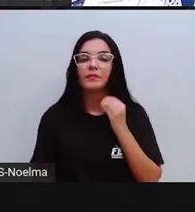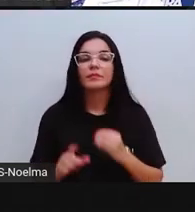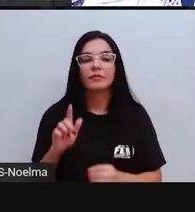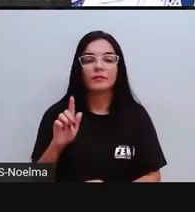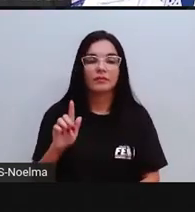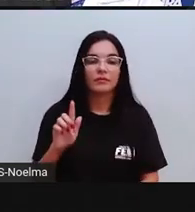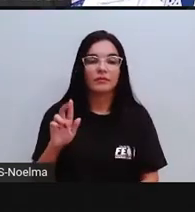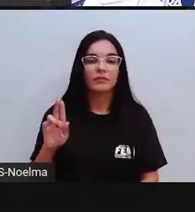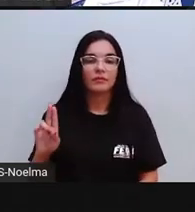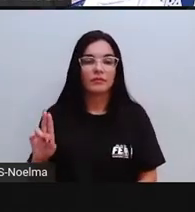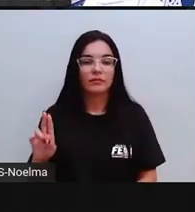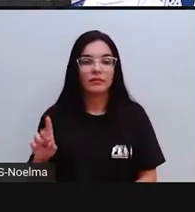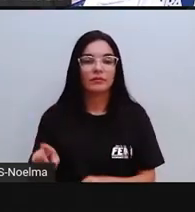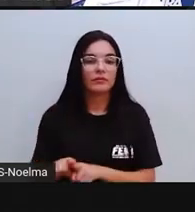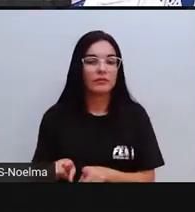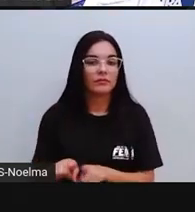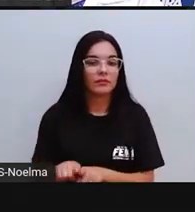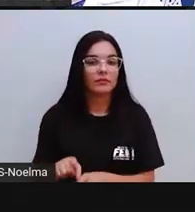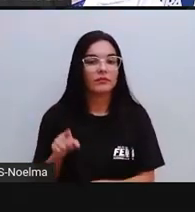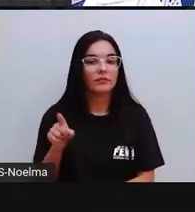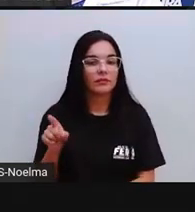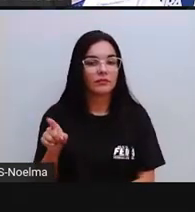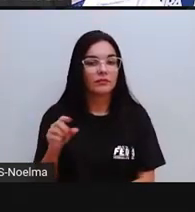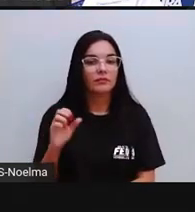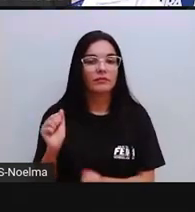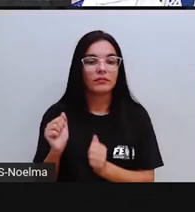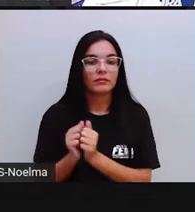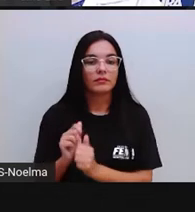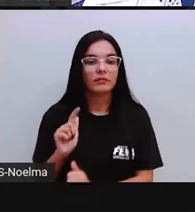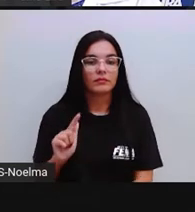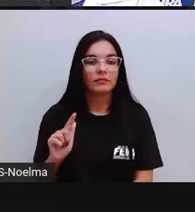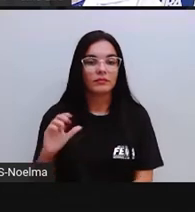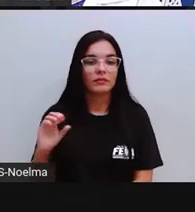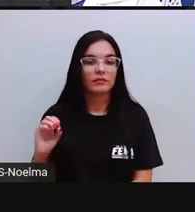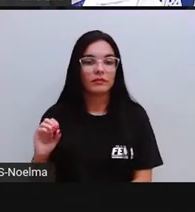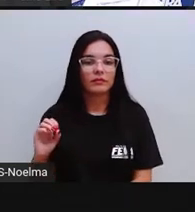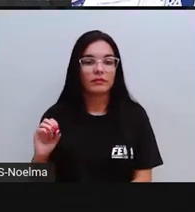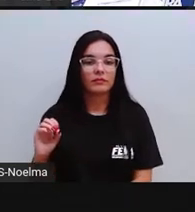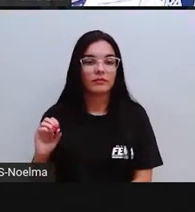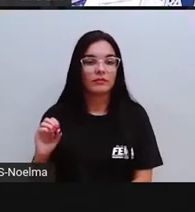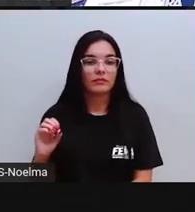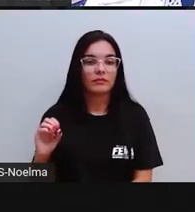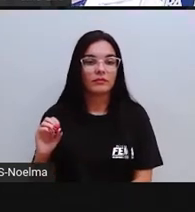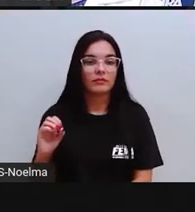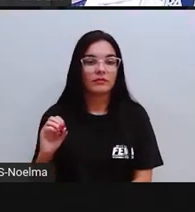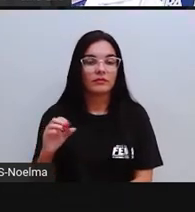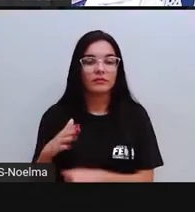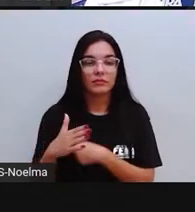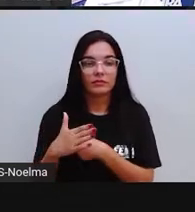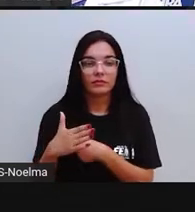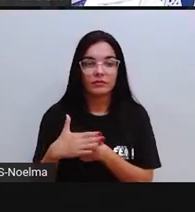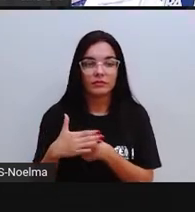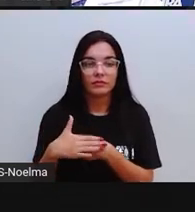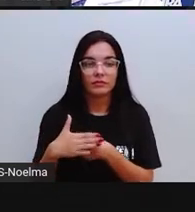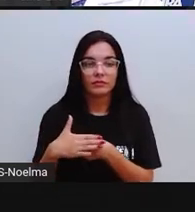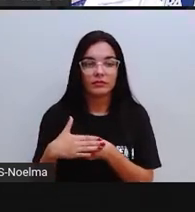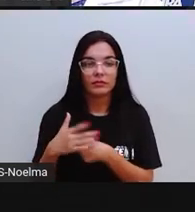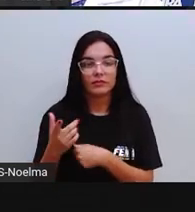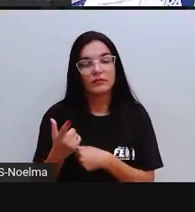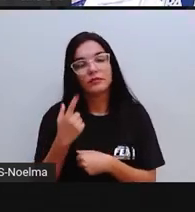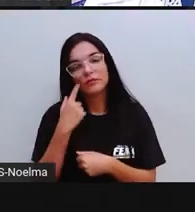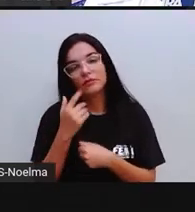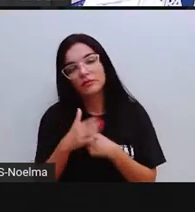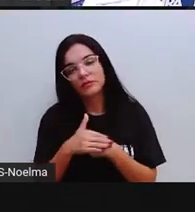tá junto do U, camundongo, tá junto do U, dengo, ó, tá